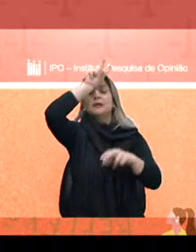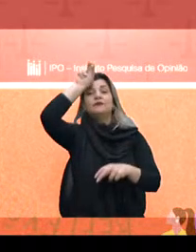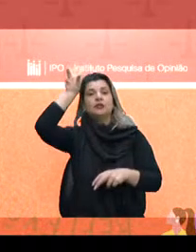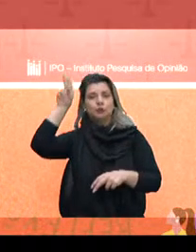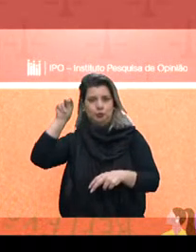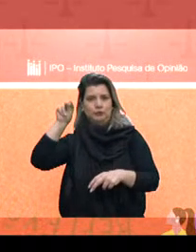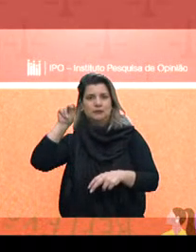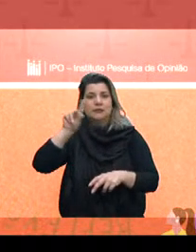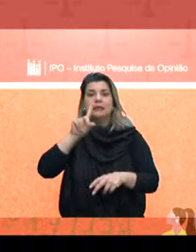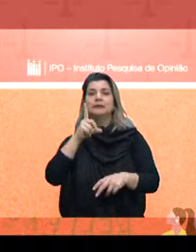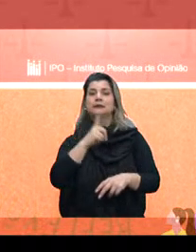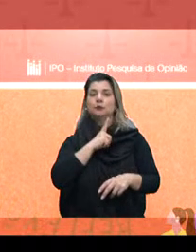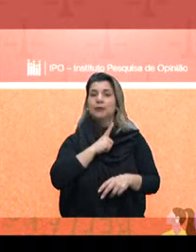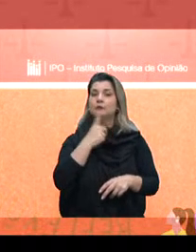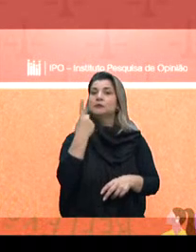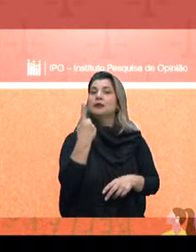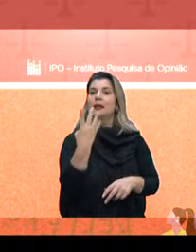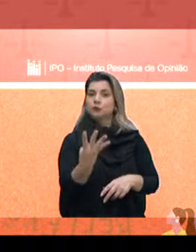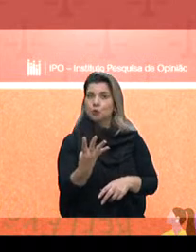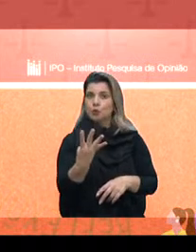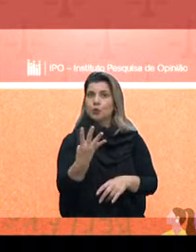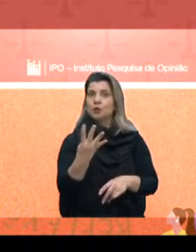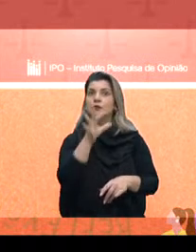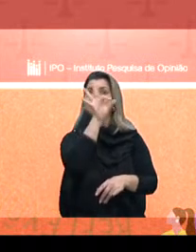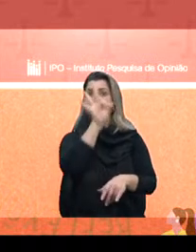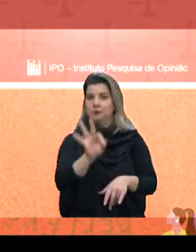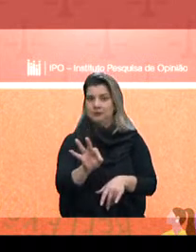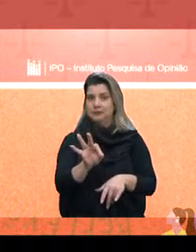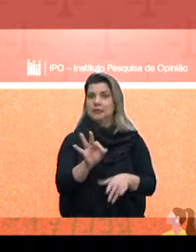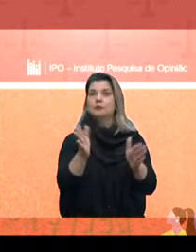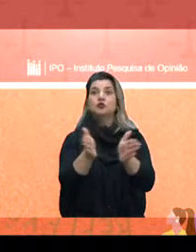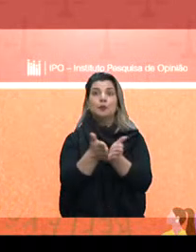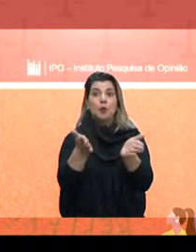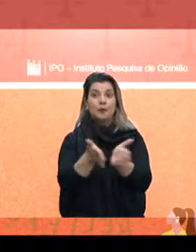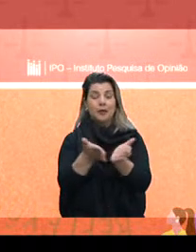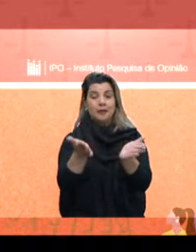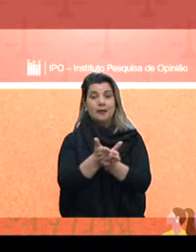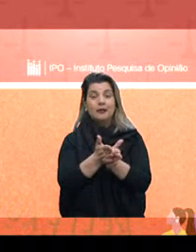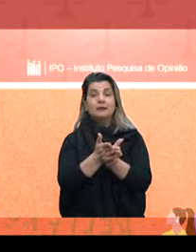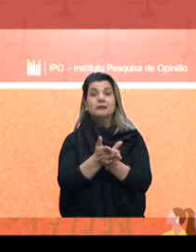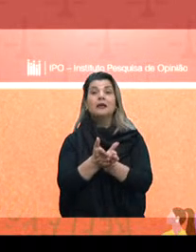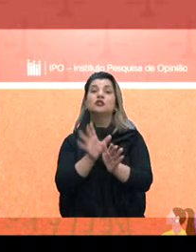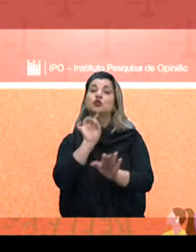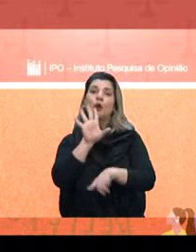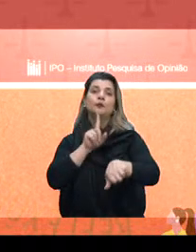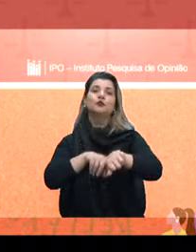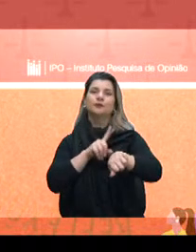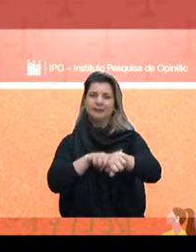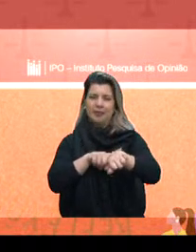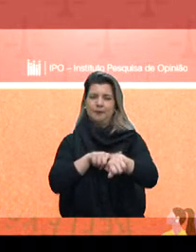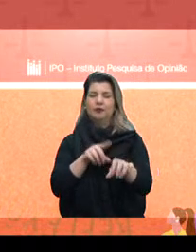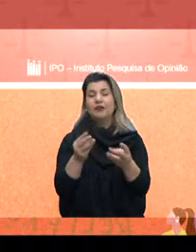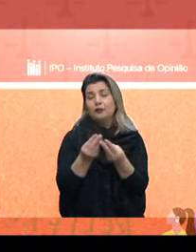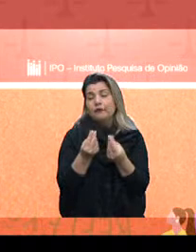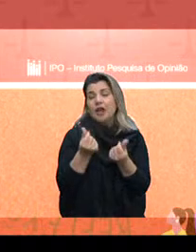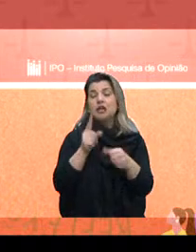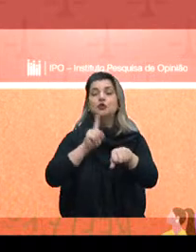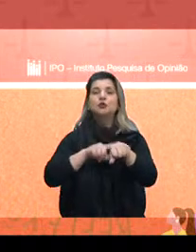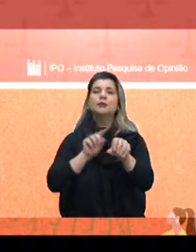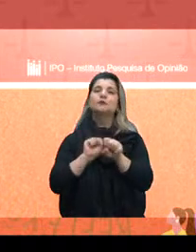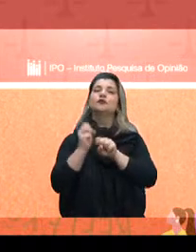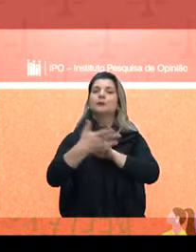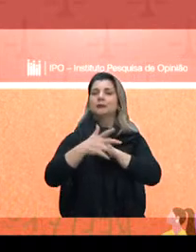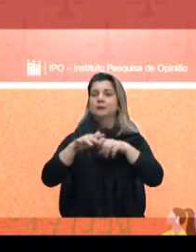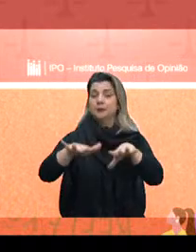Então, nós temos 14% de vulnerabilidade temporária, se tornaram frágeis nessa pandemia. E aí nós chegamos, então, a outro